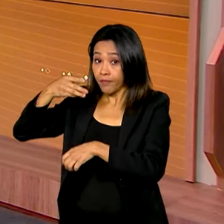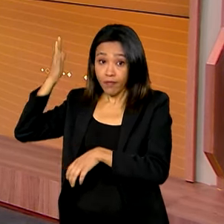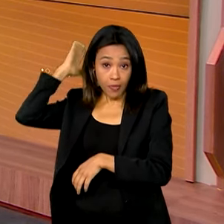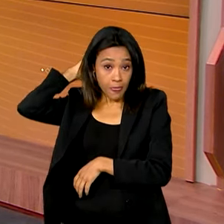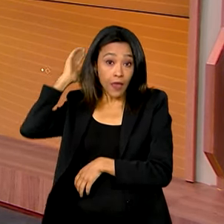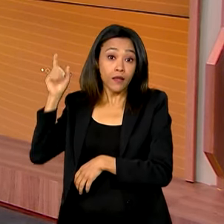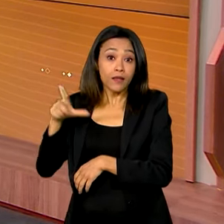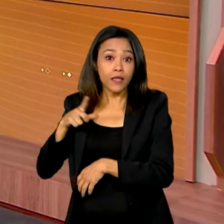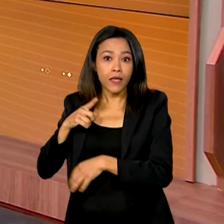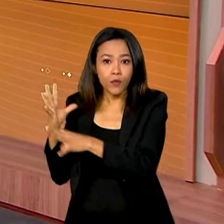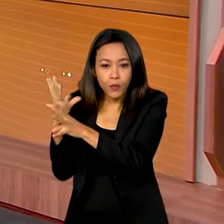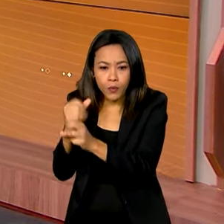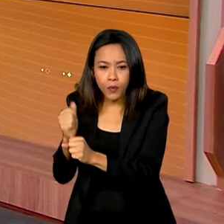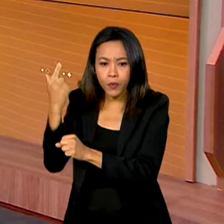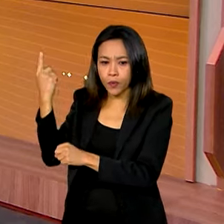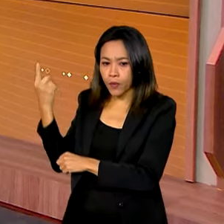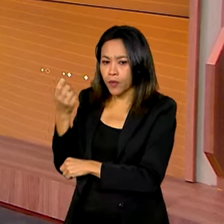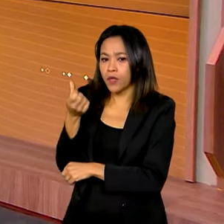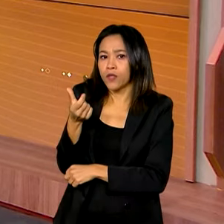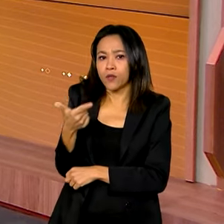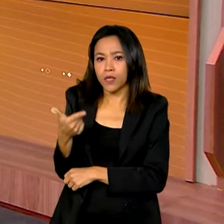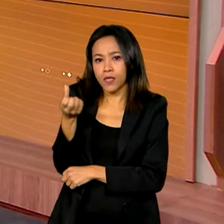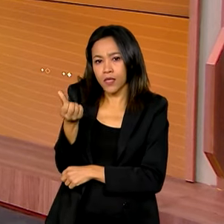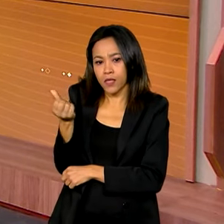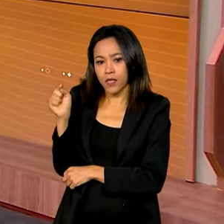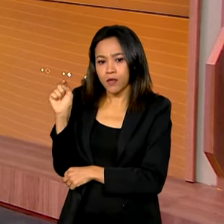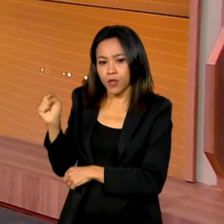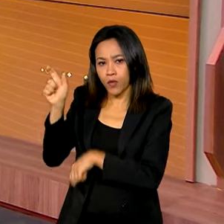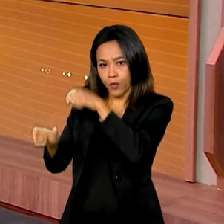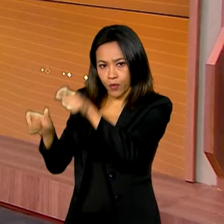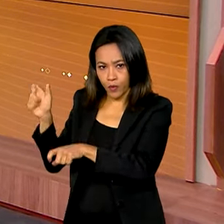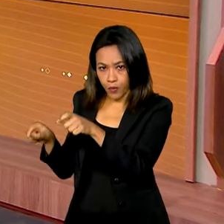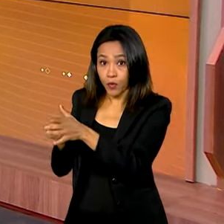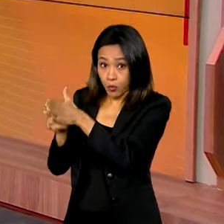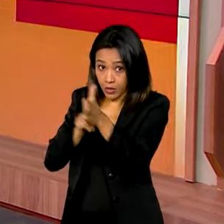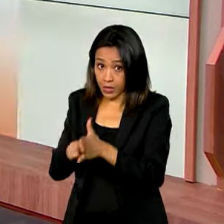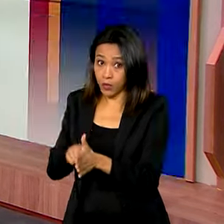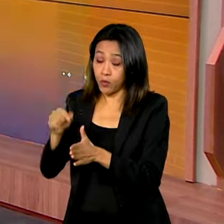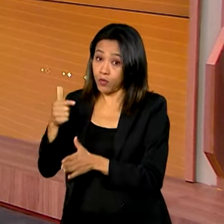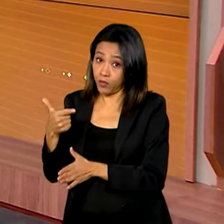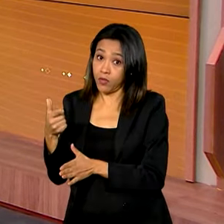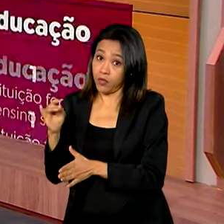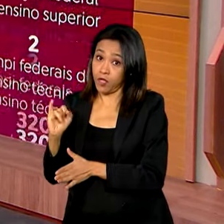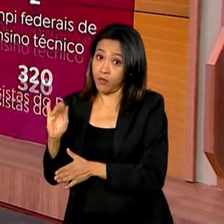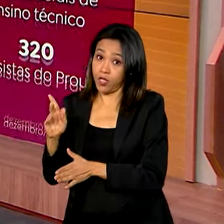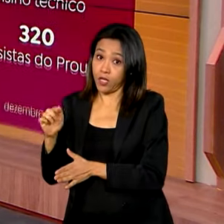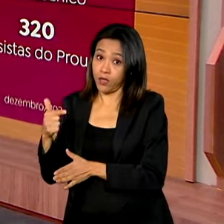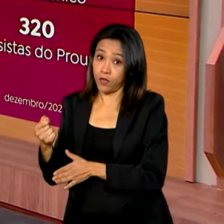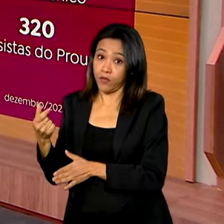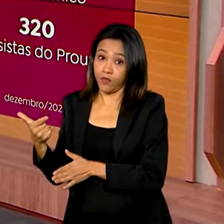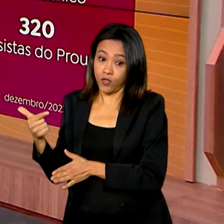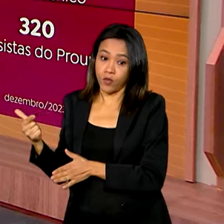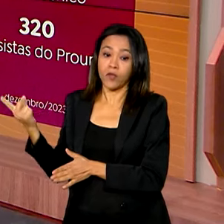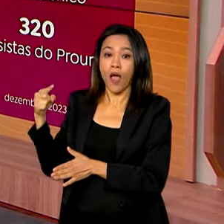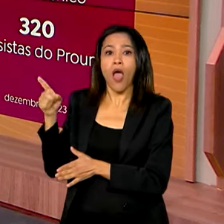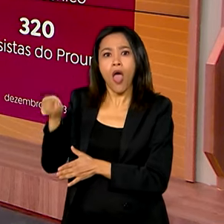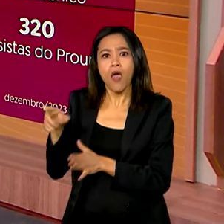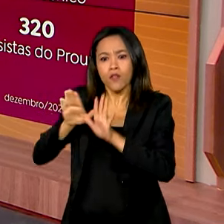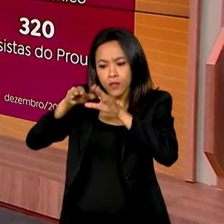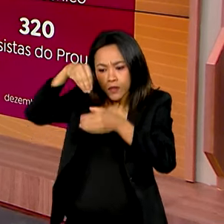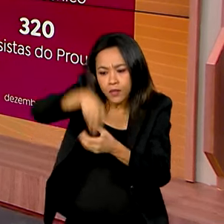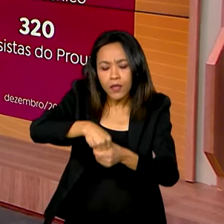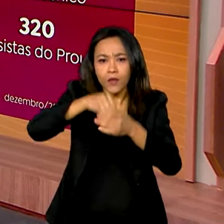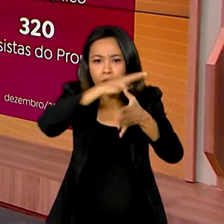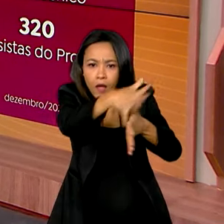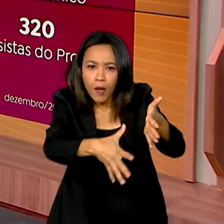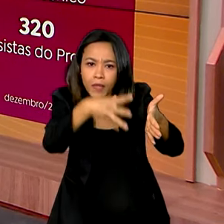mil habitantes, de acordo com o censo do IBGE de 2022. Situada no coração da fronteira agrícola amazônica,